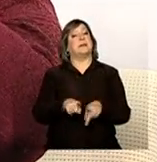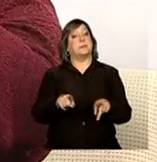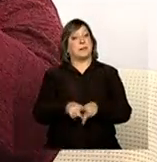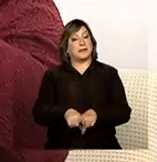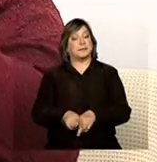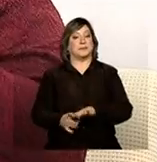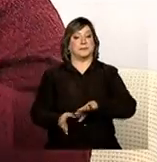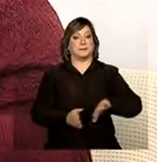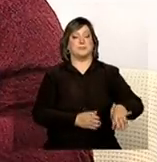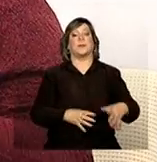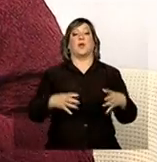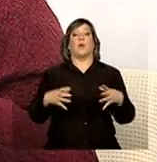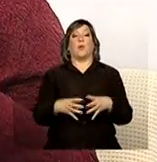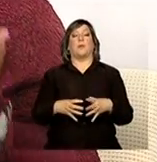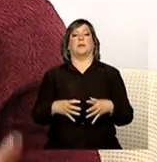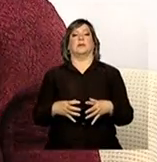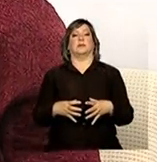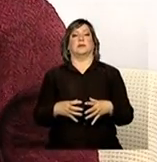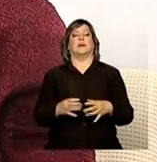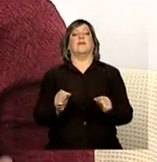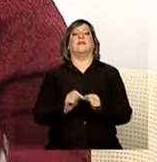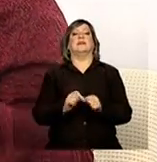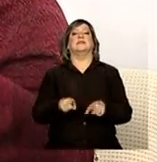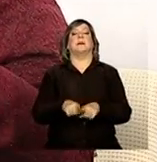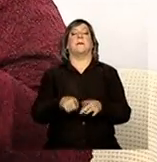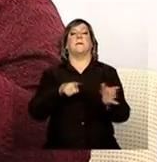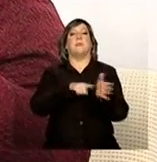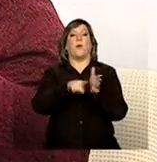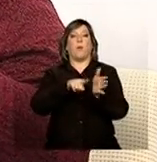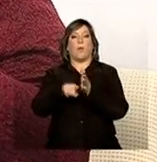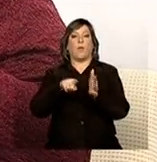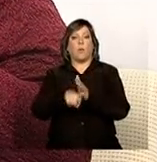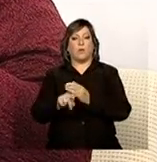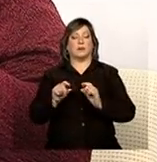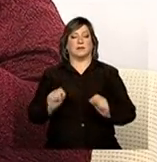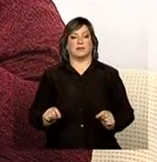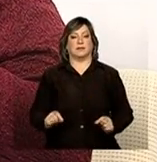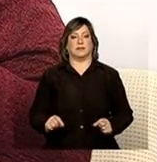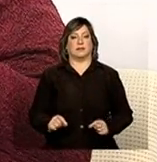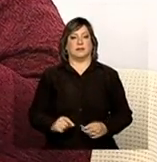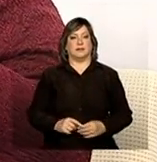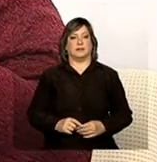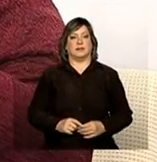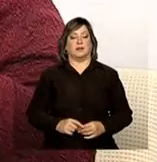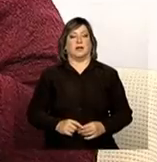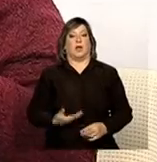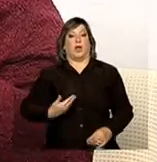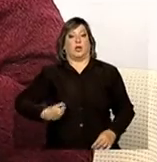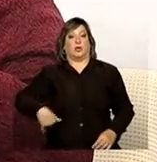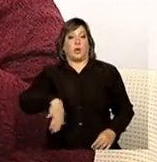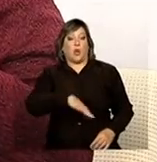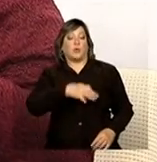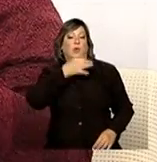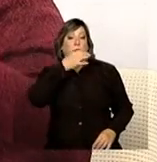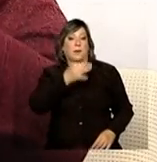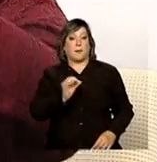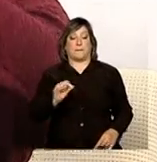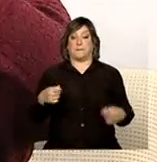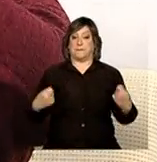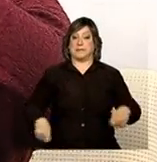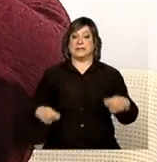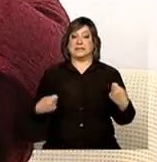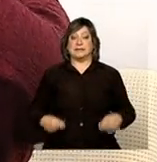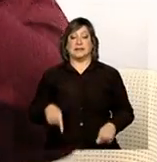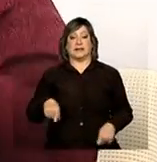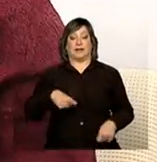a gente sempre faz perguntas que, do nosso ponto de vista, elas precisam ter